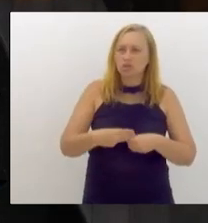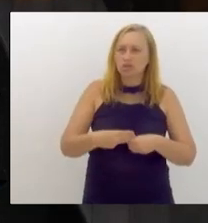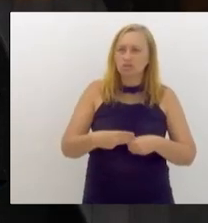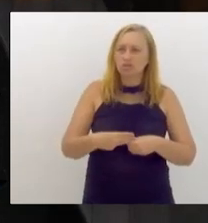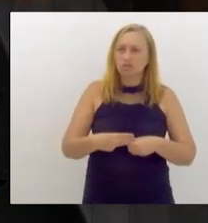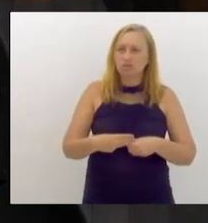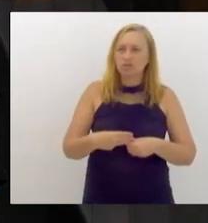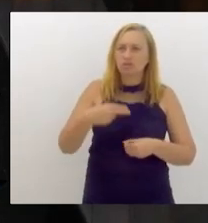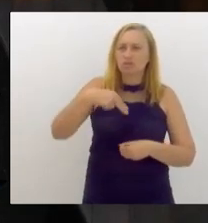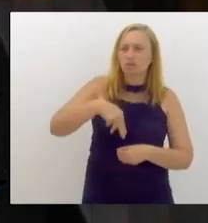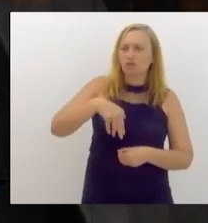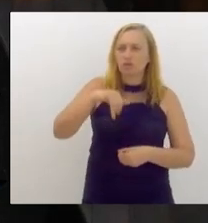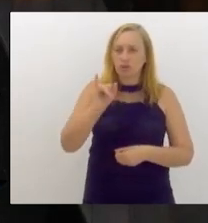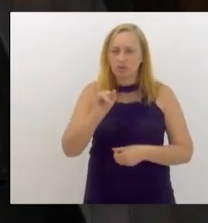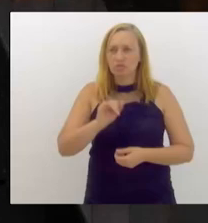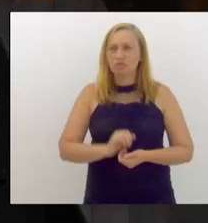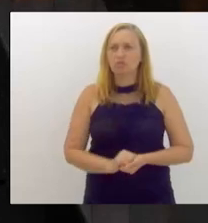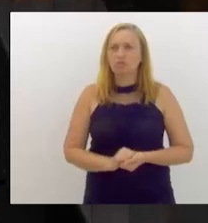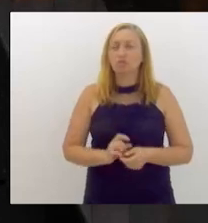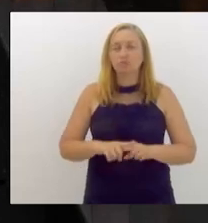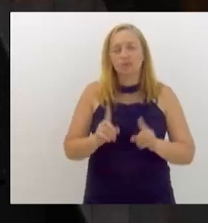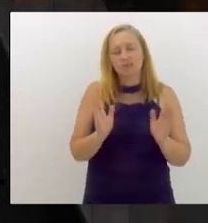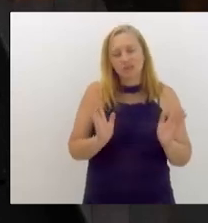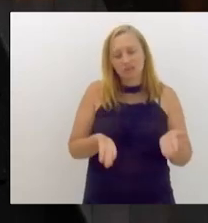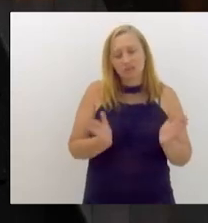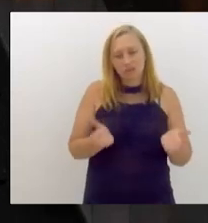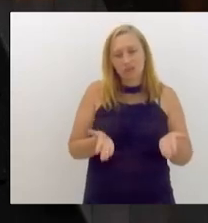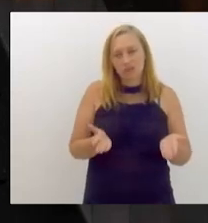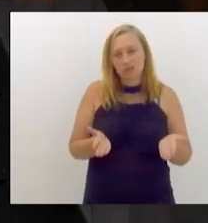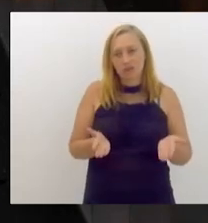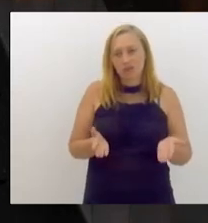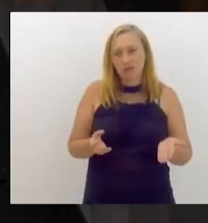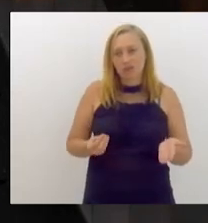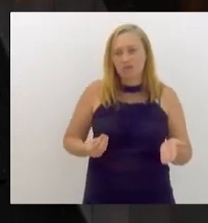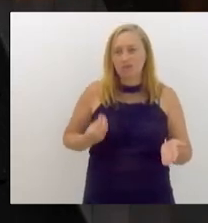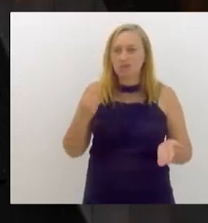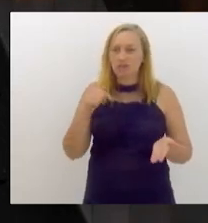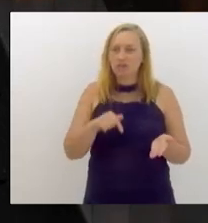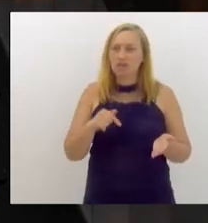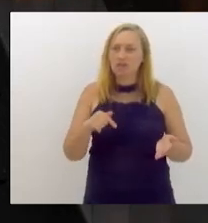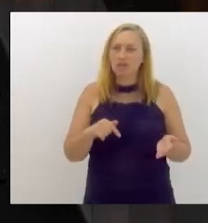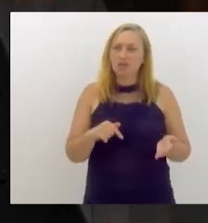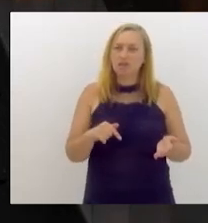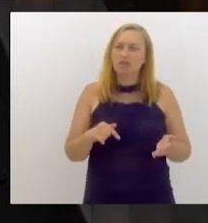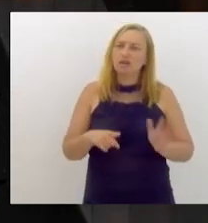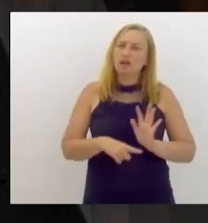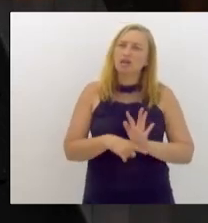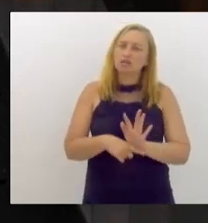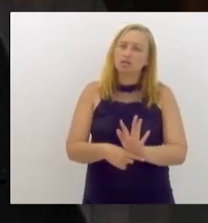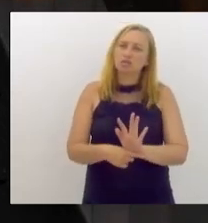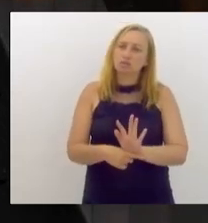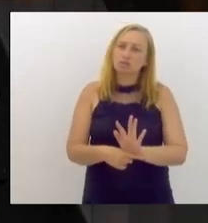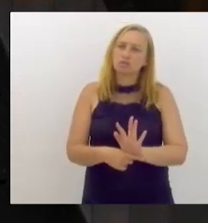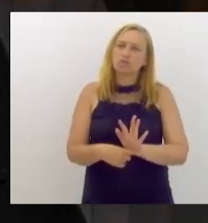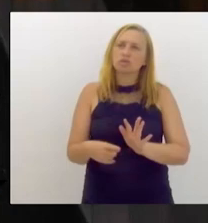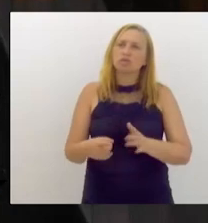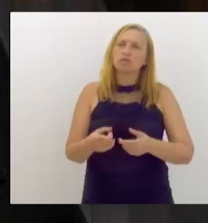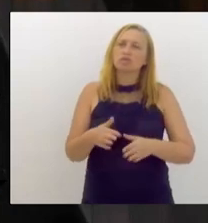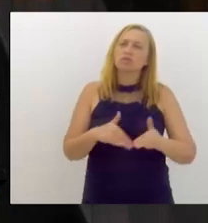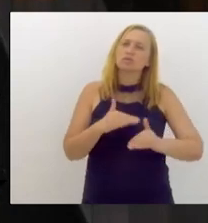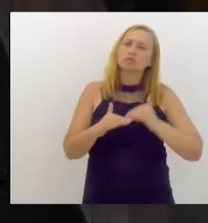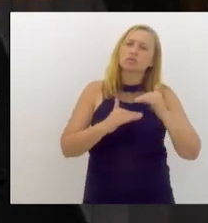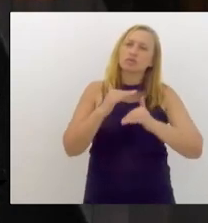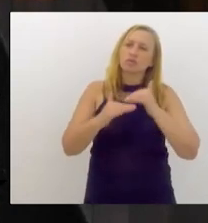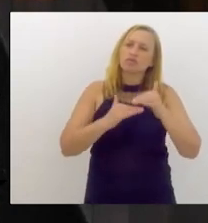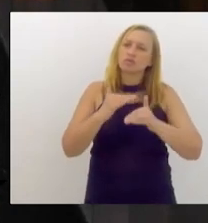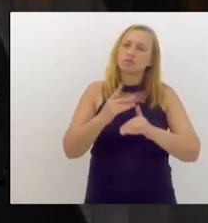Nova Iguaçu, mas aqui estamos para, de alguma forma, dar a nossa contribuição ao desenvolvimento